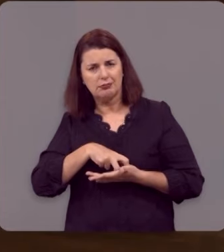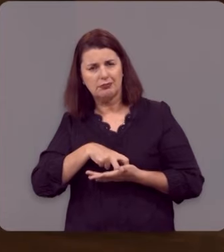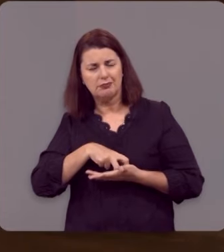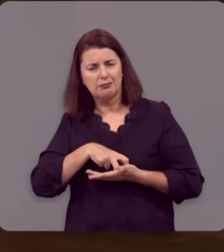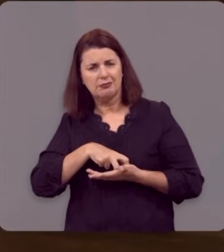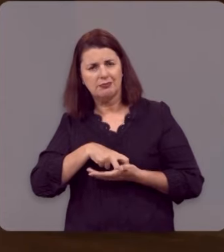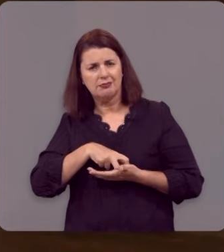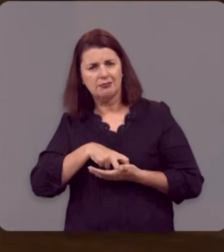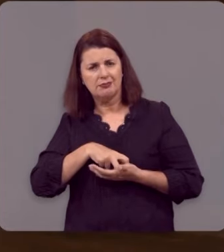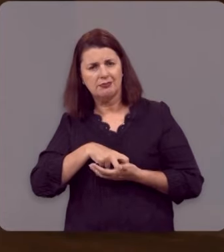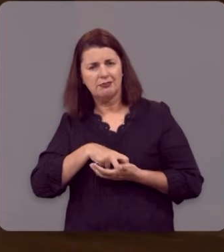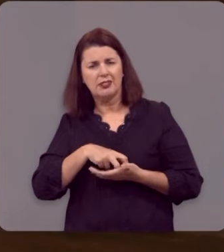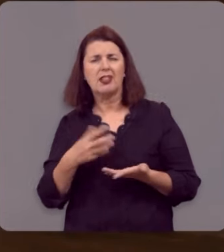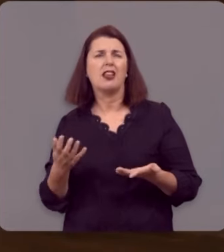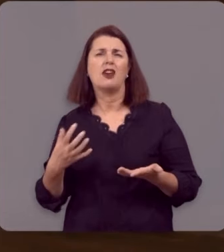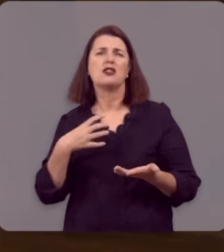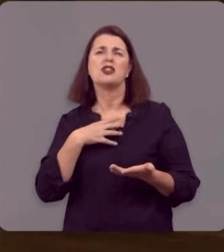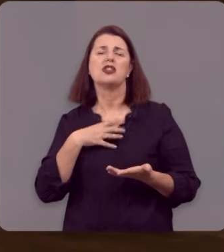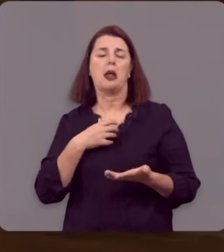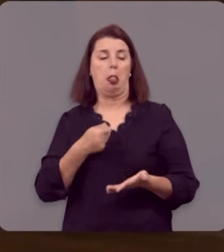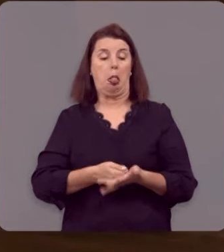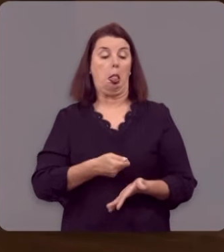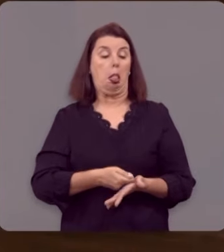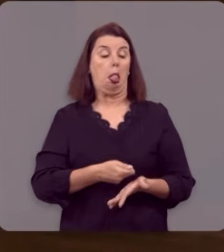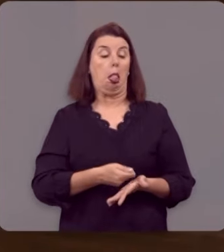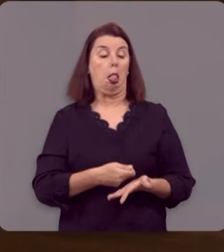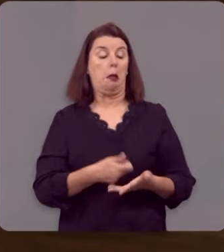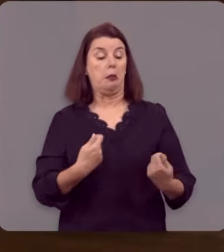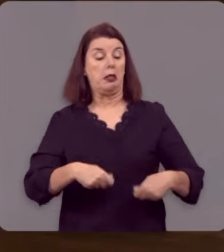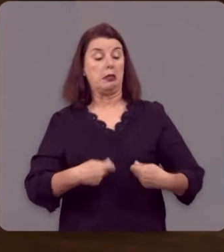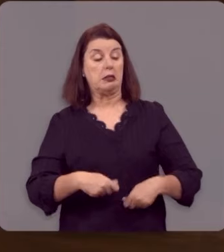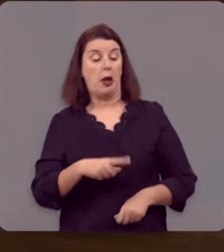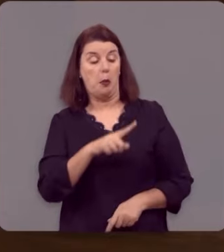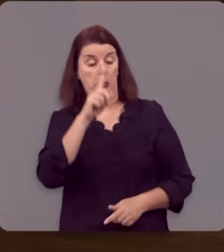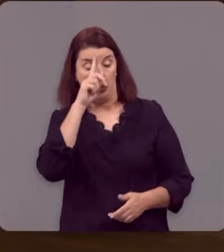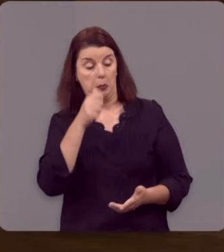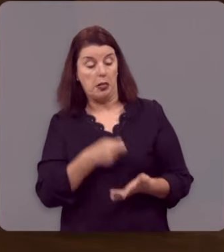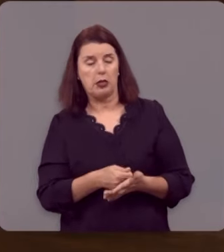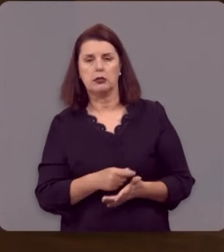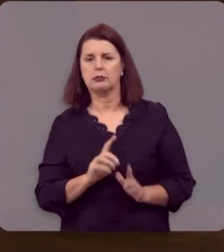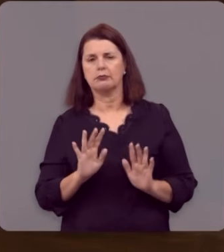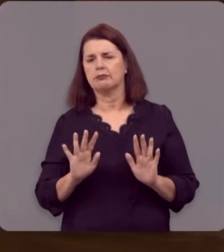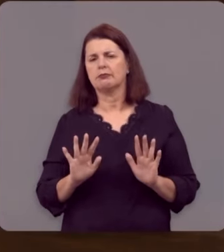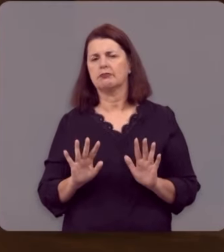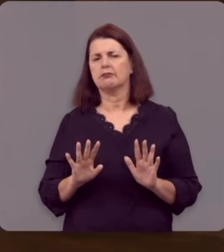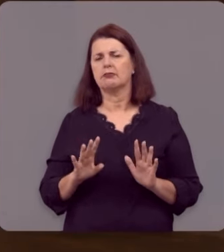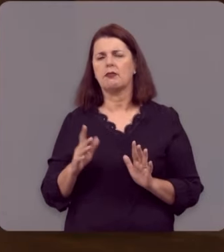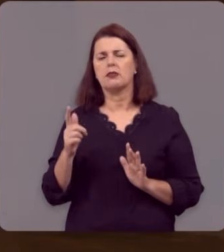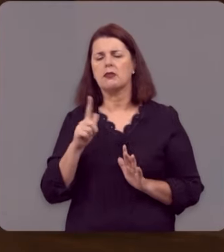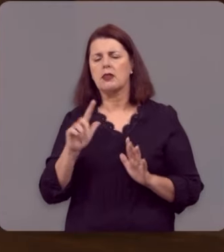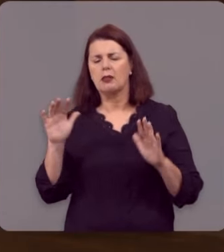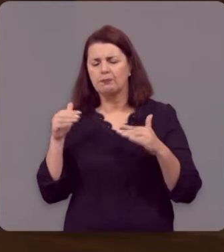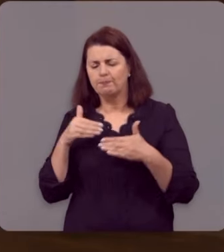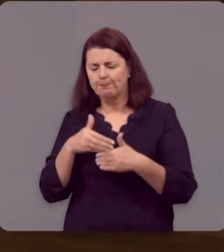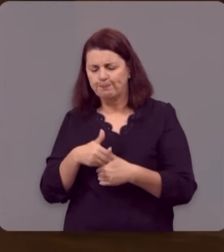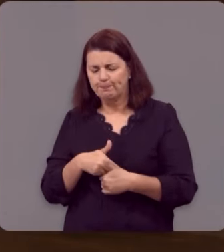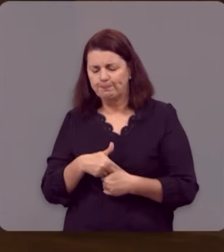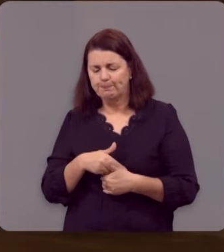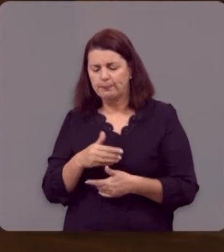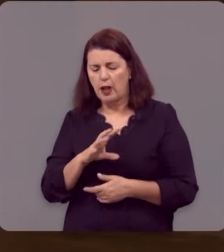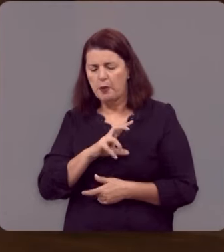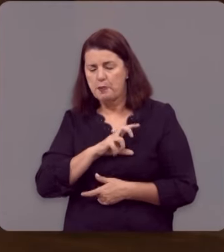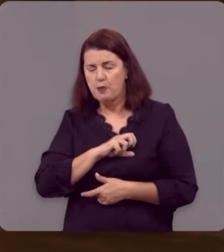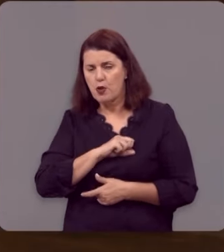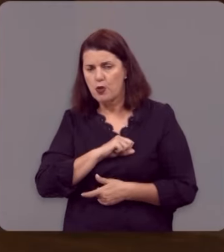rendemo-nos a ele. Não de forma forçada, coagida, mas constrangidos pelo